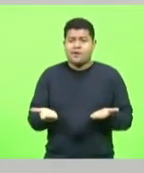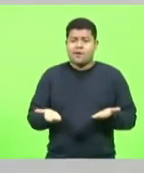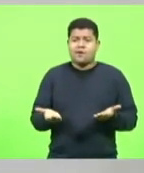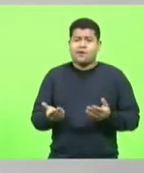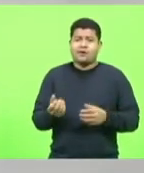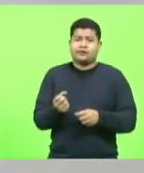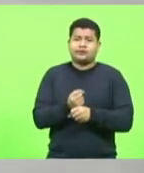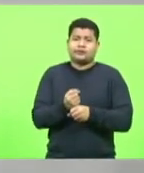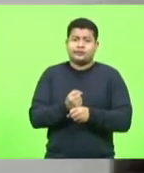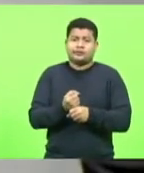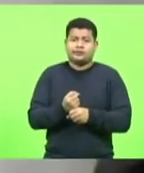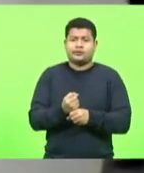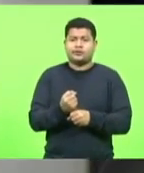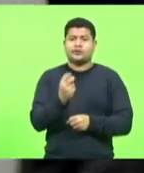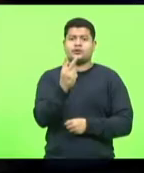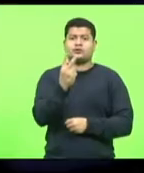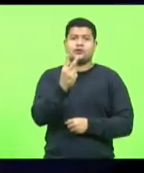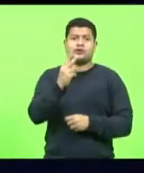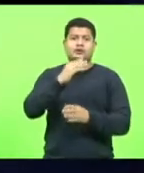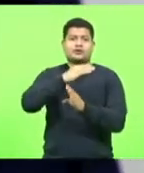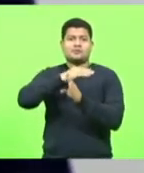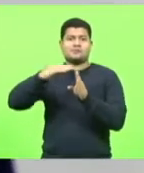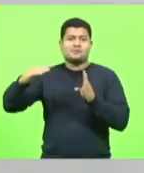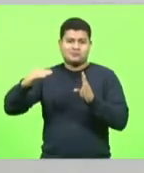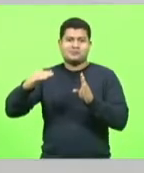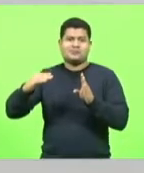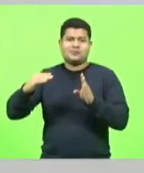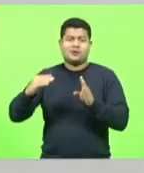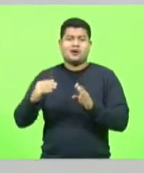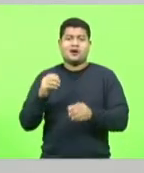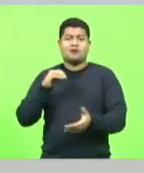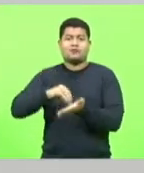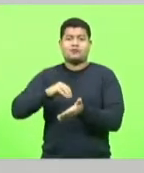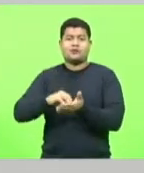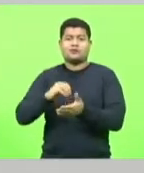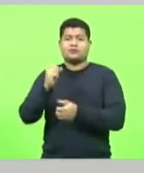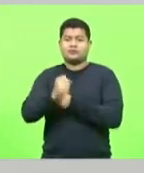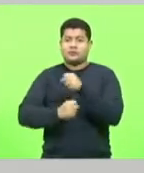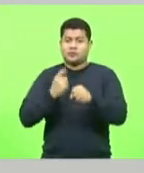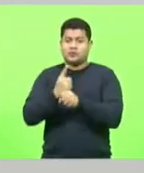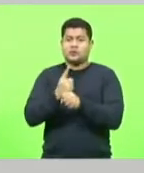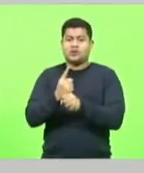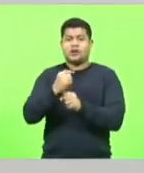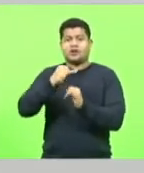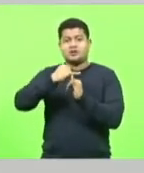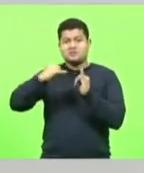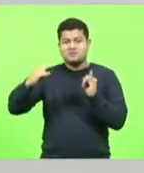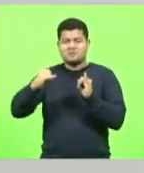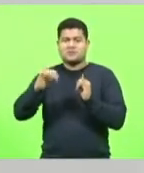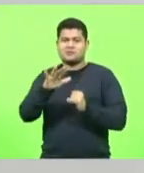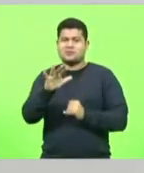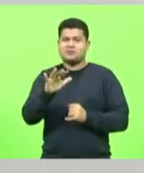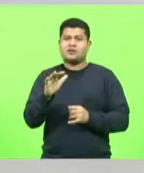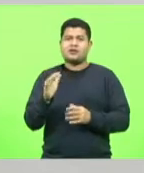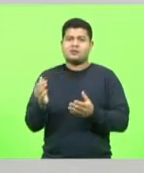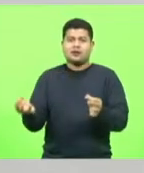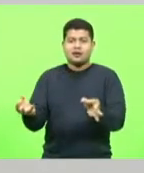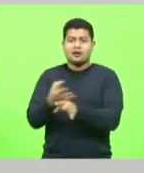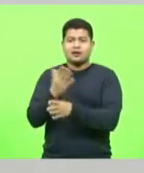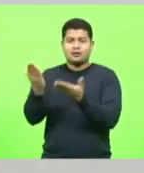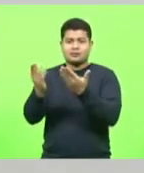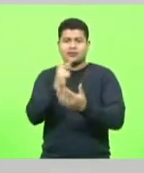dois anos e meio desse governo, faltando um ano e meio para terminar esse mandato e nós não temos